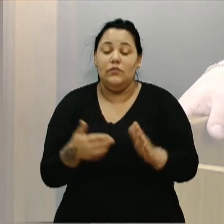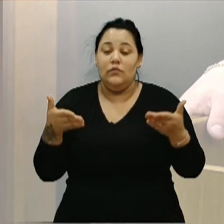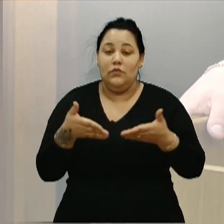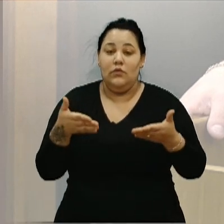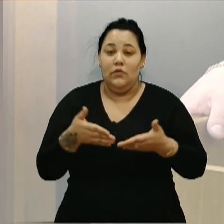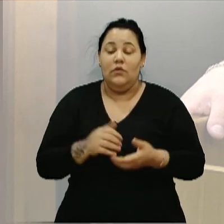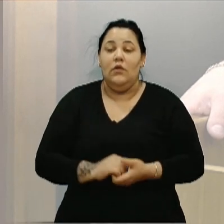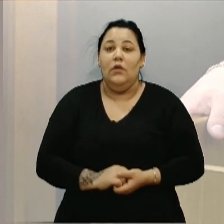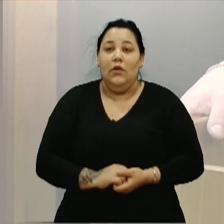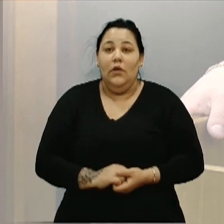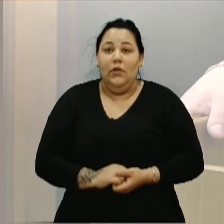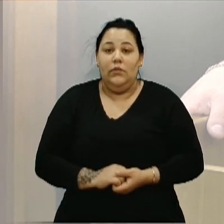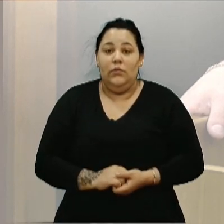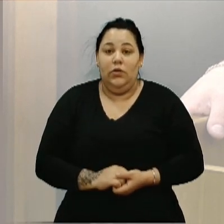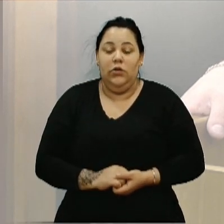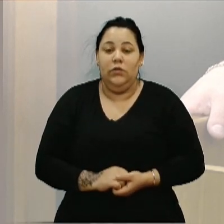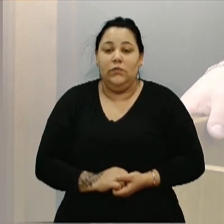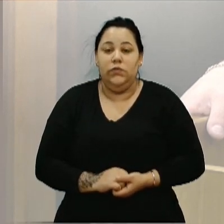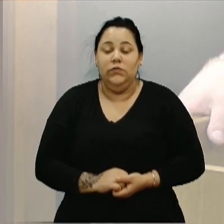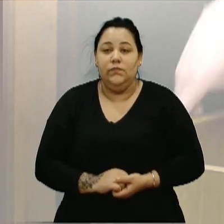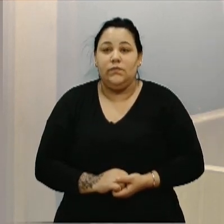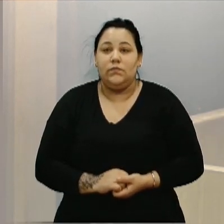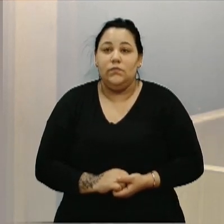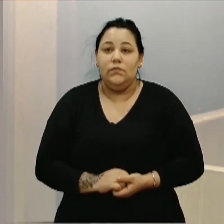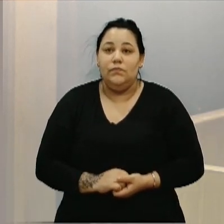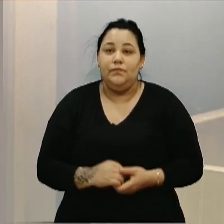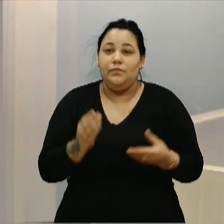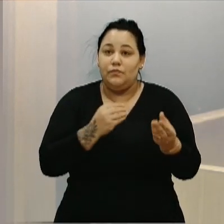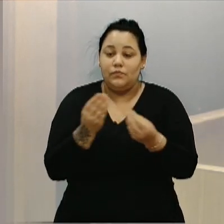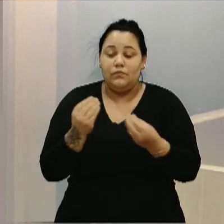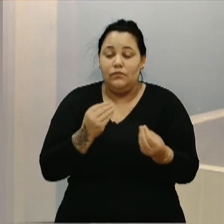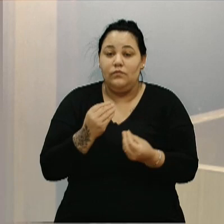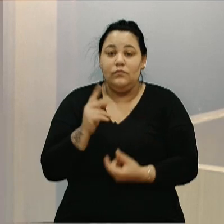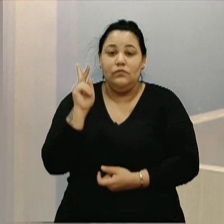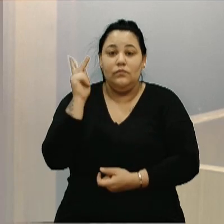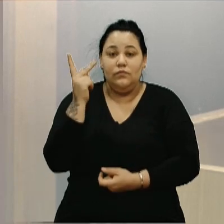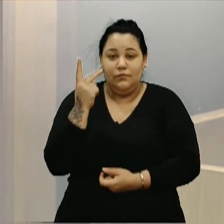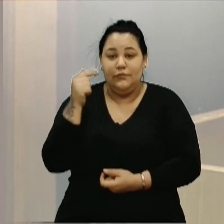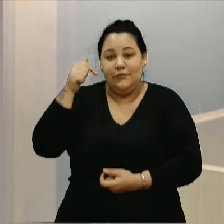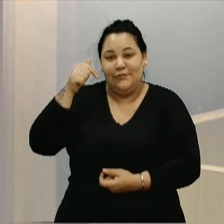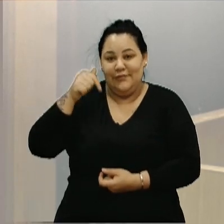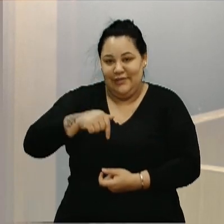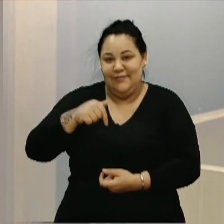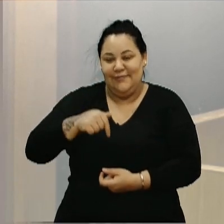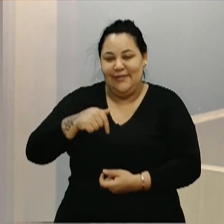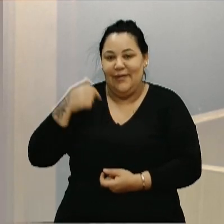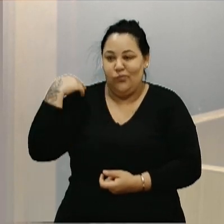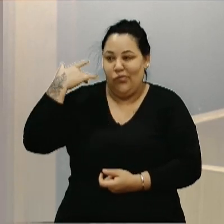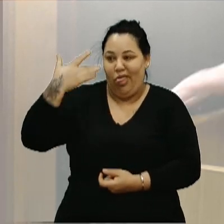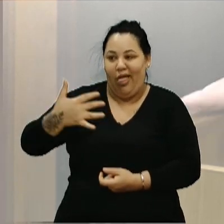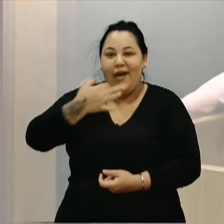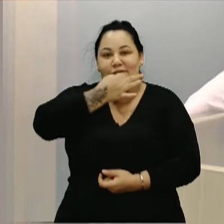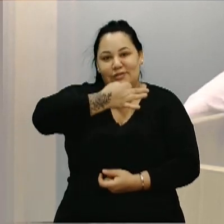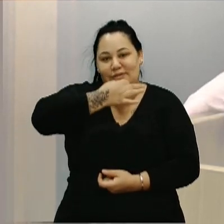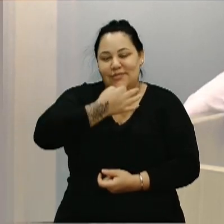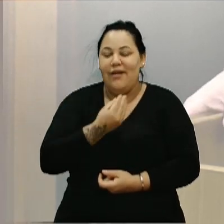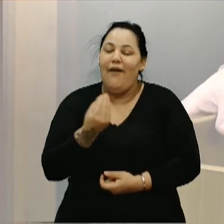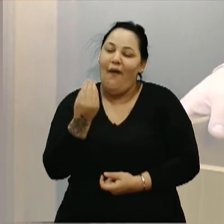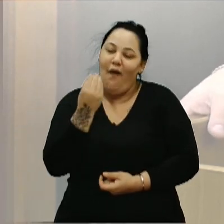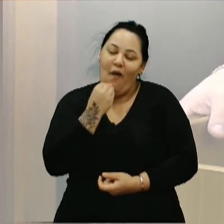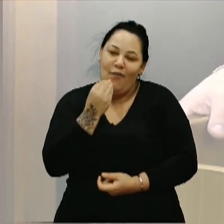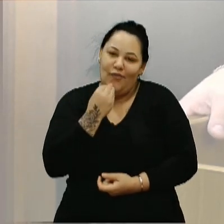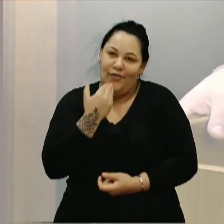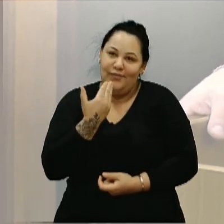ela se encontra muito com a história de Caxias do Sul. Claro, um pouco mais recente do que